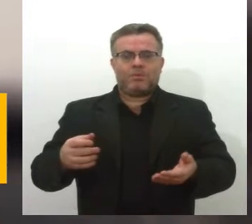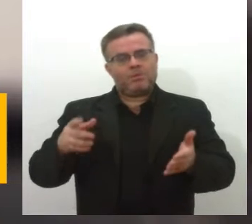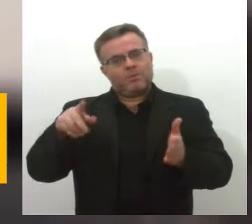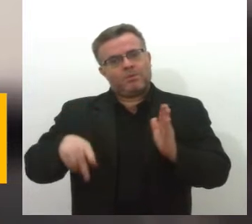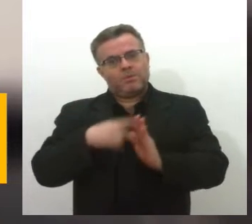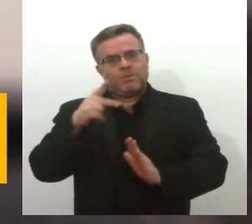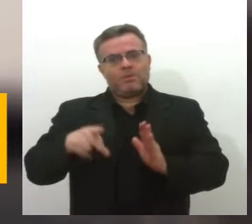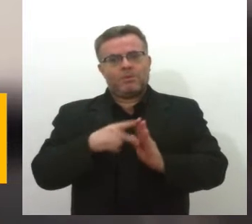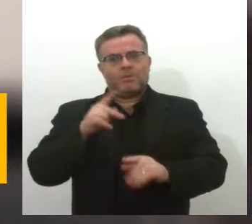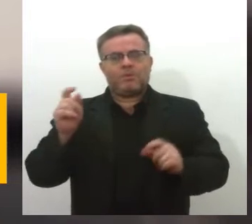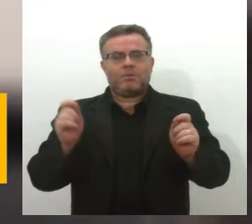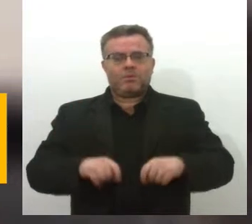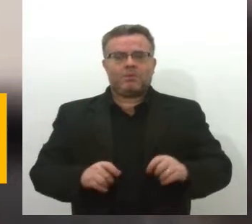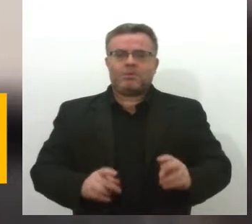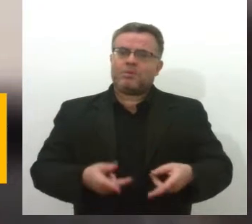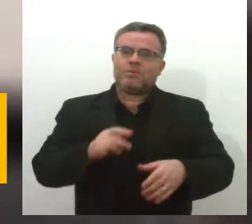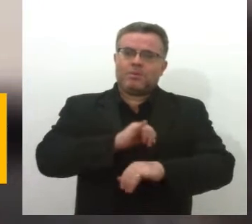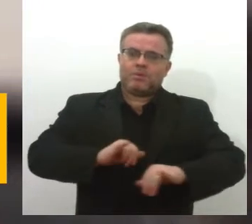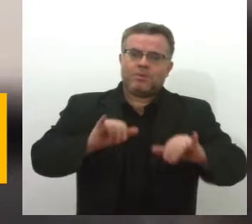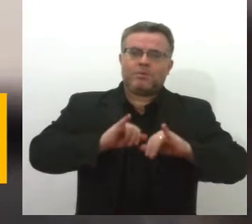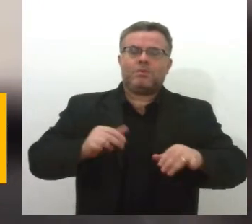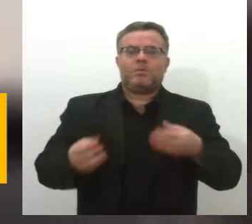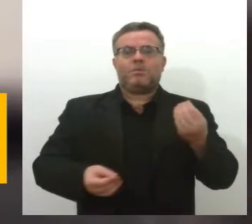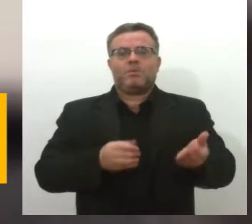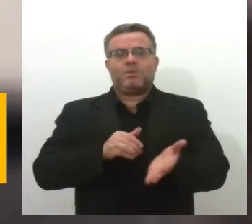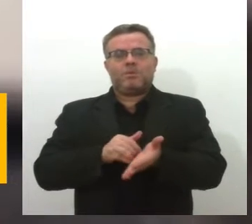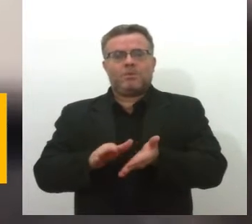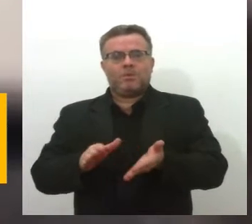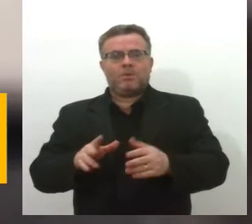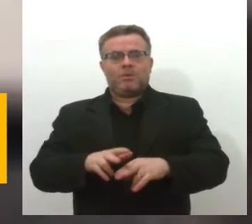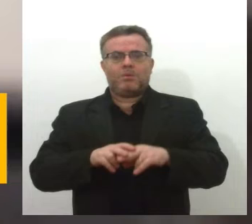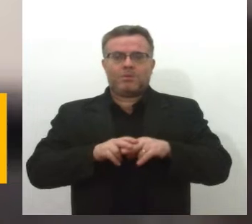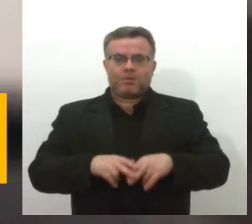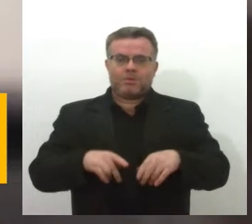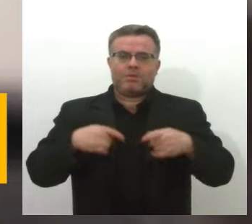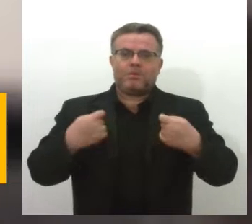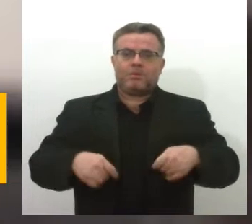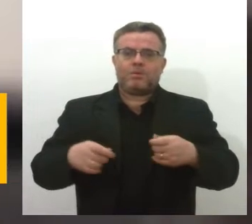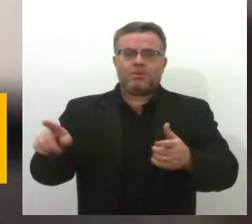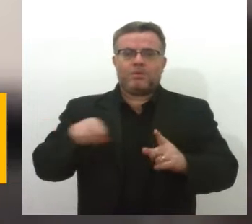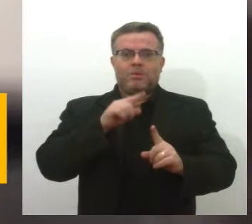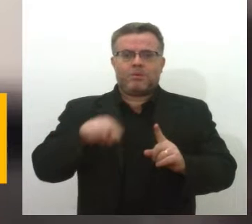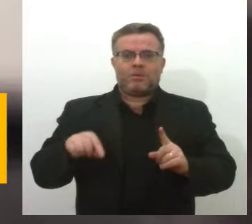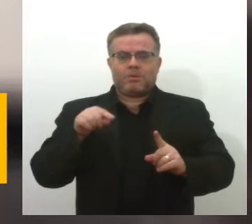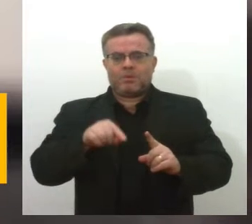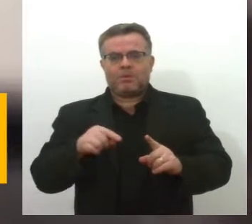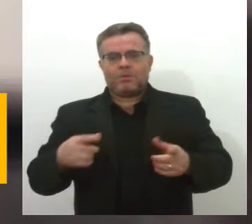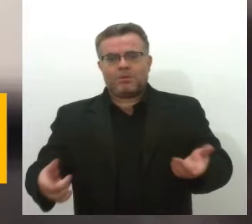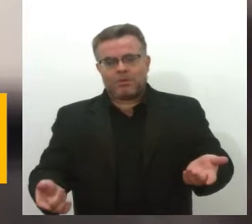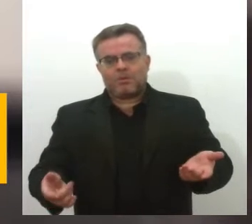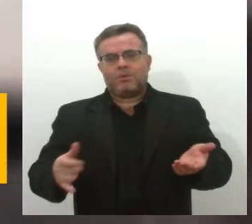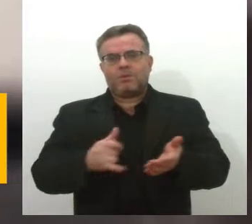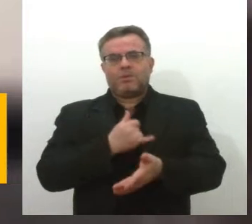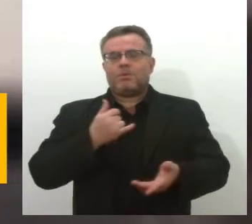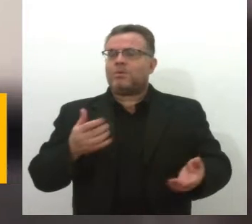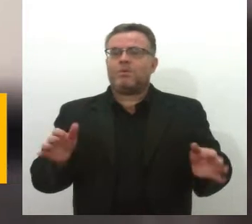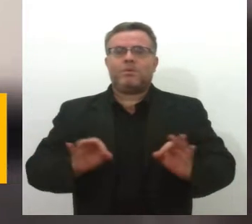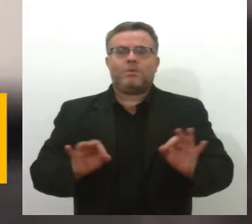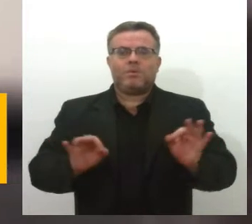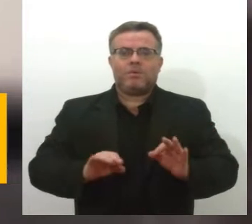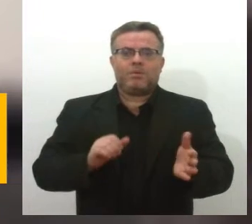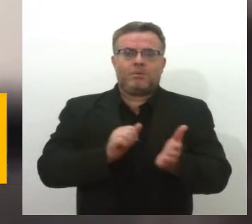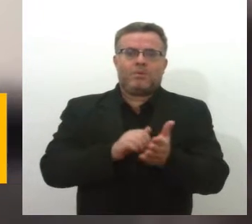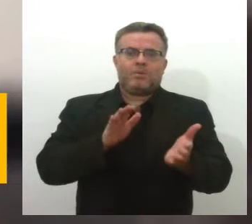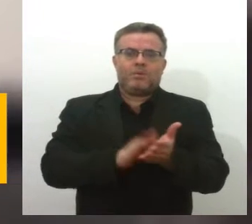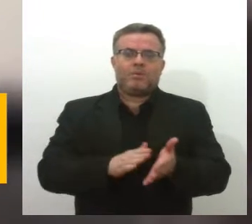e informar que houve a perda do emprego e por isso ela quer cancelar aquele contrato sem a incidência da multa